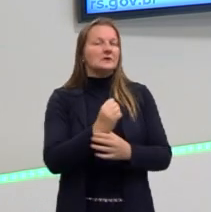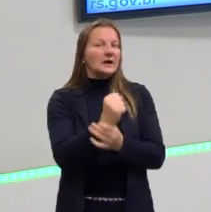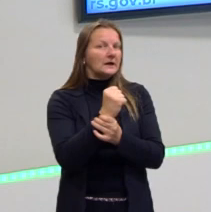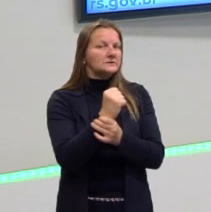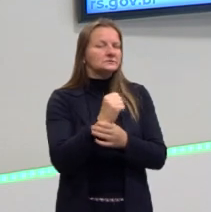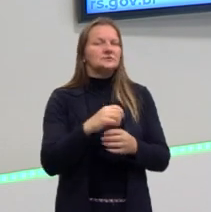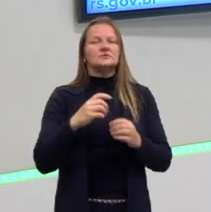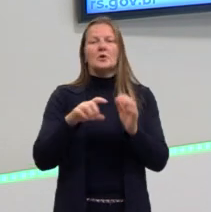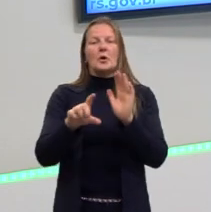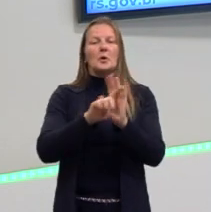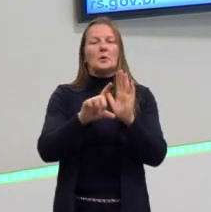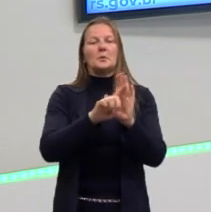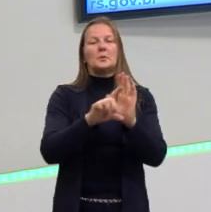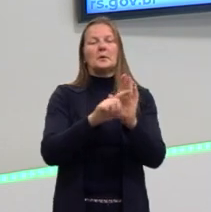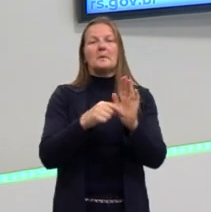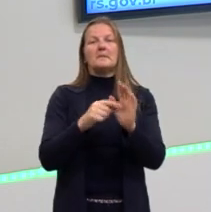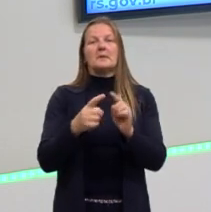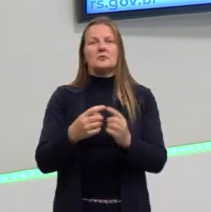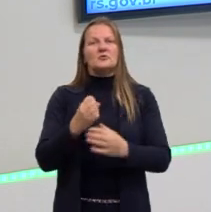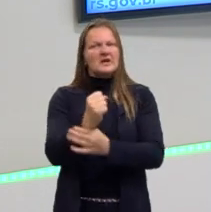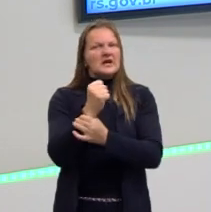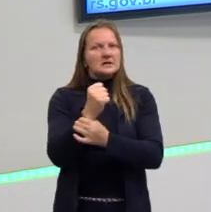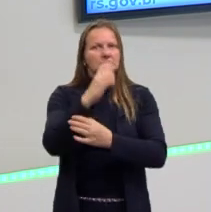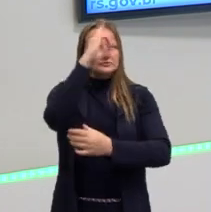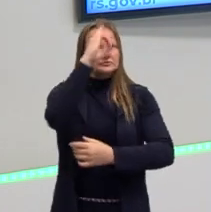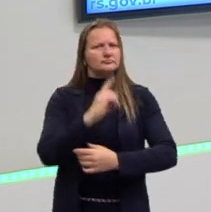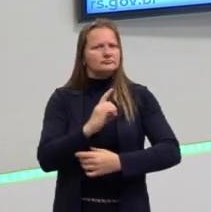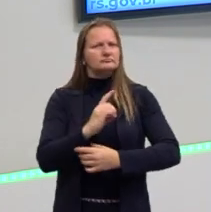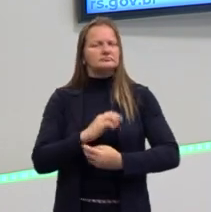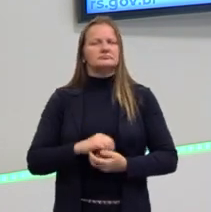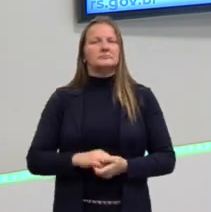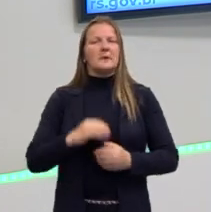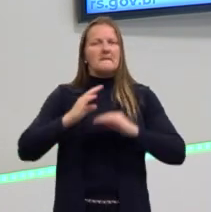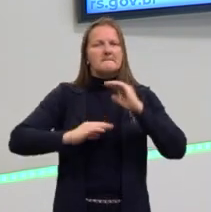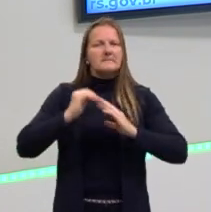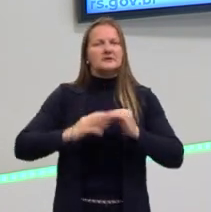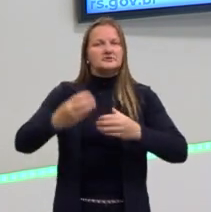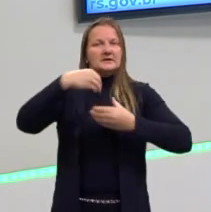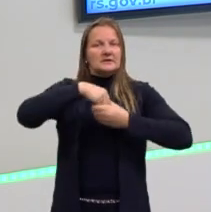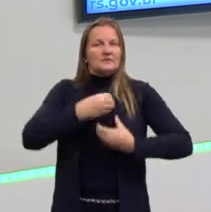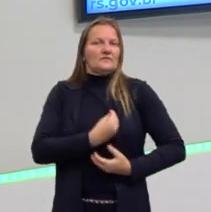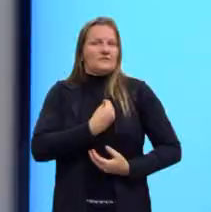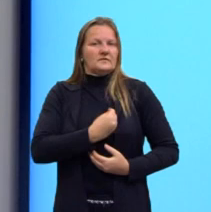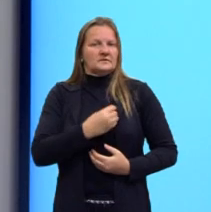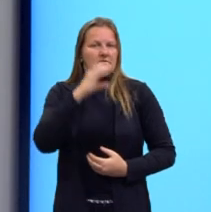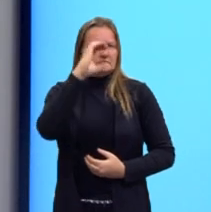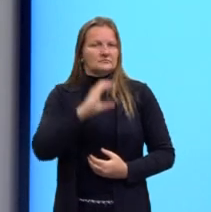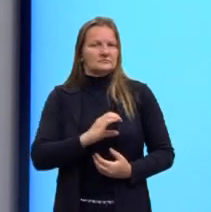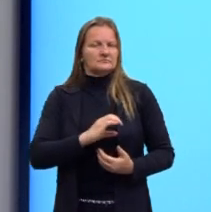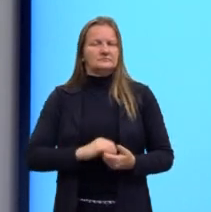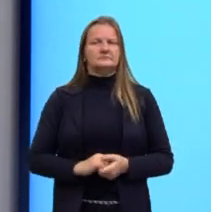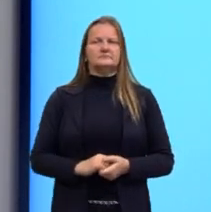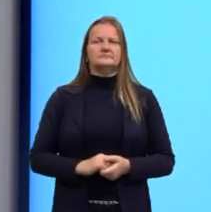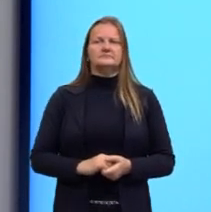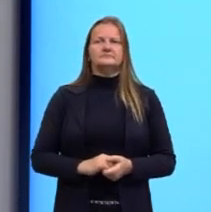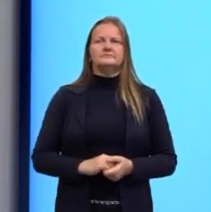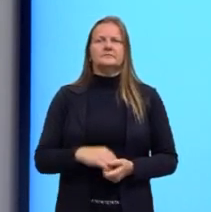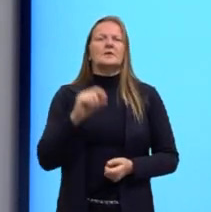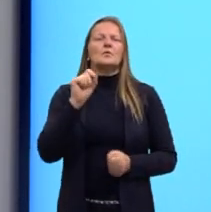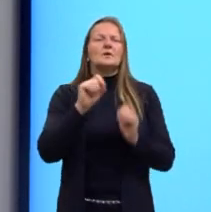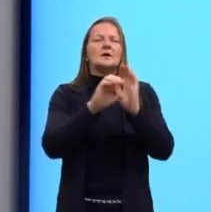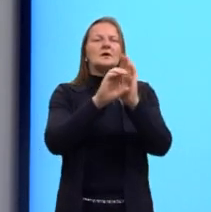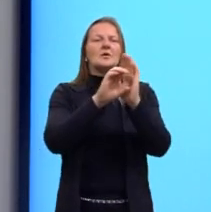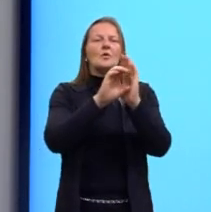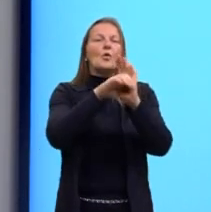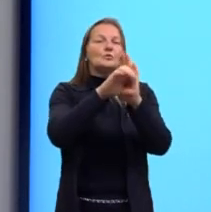fiquem apenas na legalidade, mas sim que eles se constituam na prática de nós, cidadãos. Vamos lá. E aí, o que é a cidadania